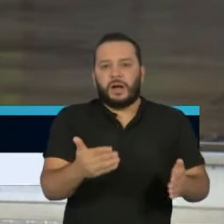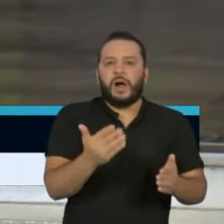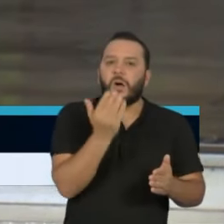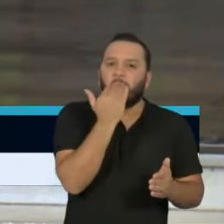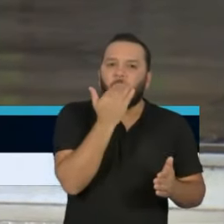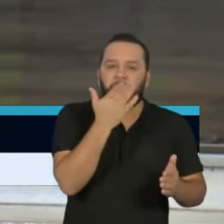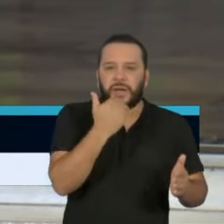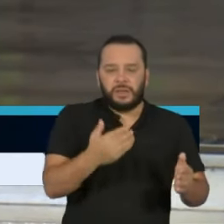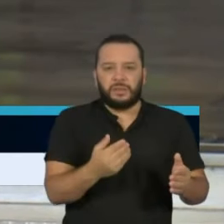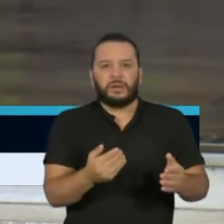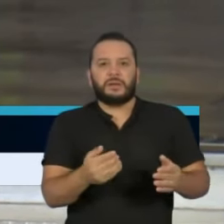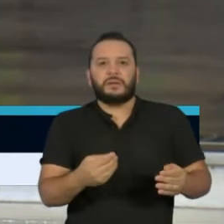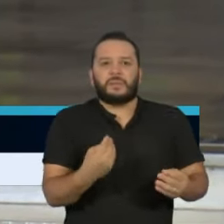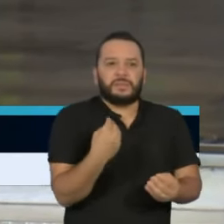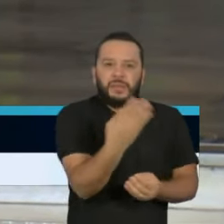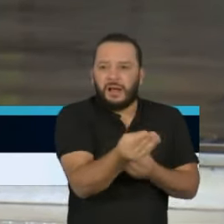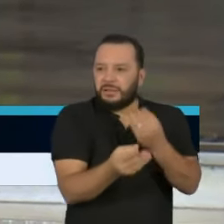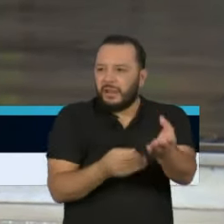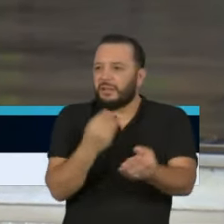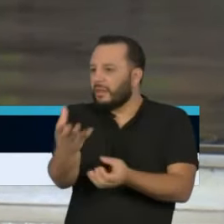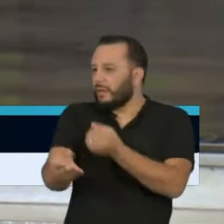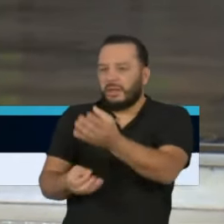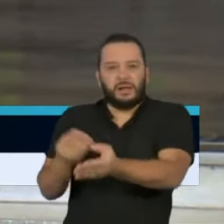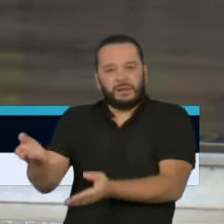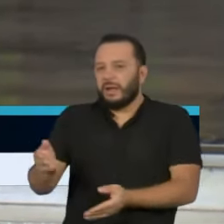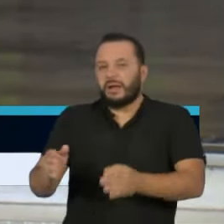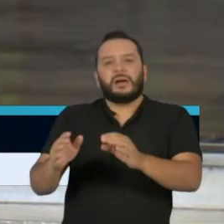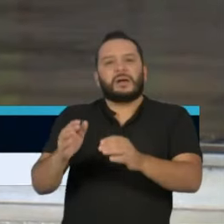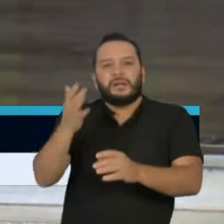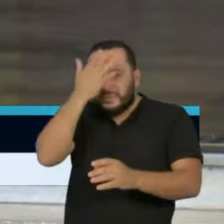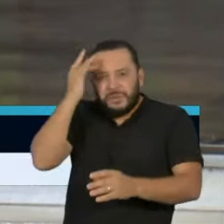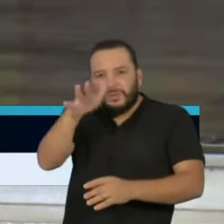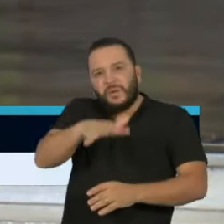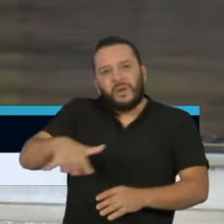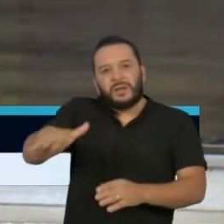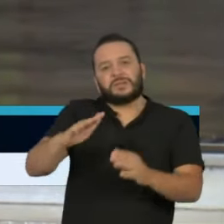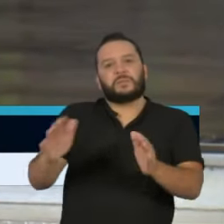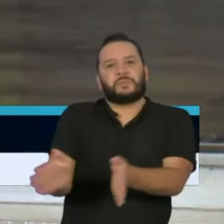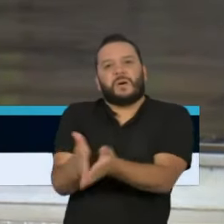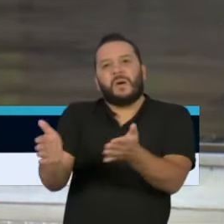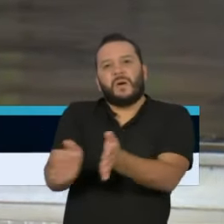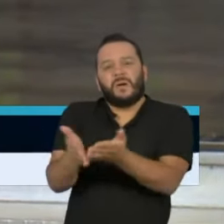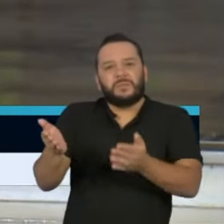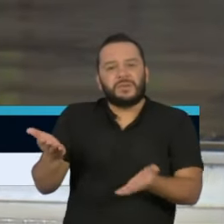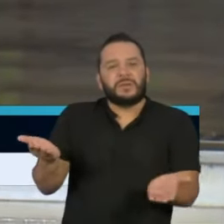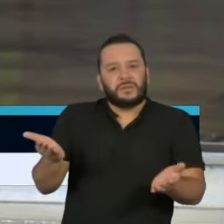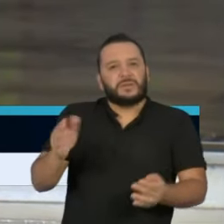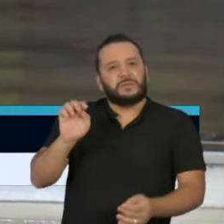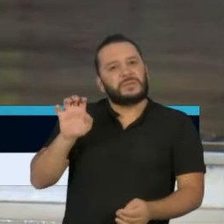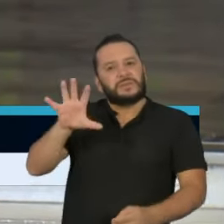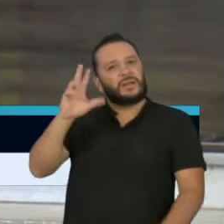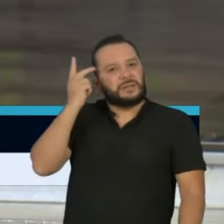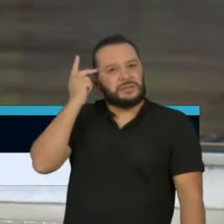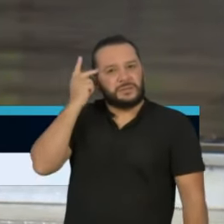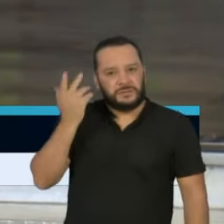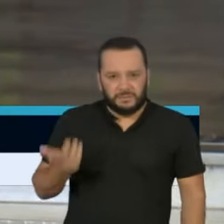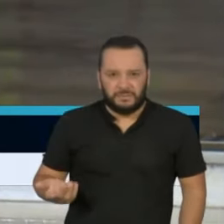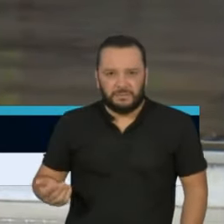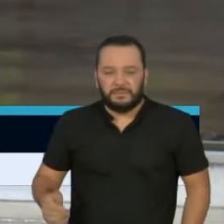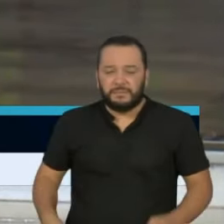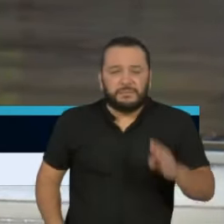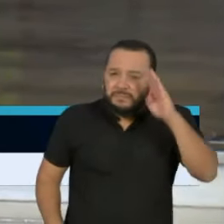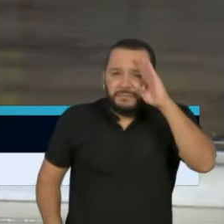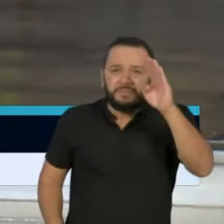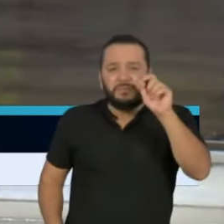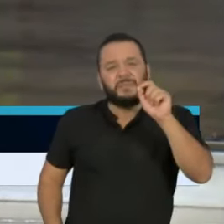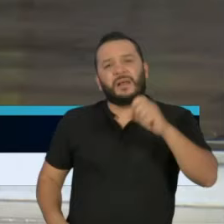para o início imediato da distribuição às comunidades mais pobres e desfavorecidas do nosso Estado, principalmente, Bruno,